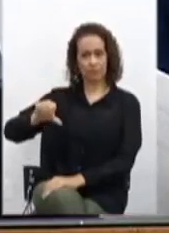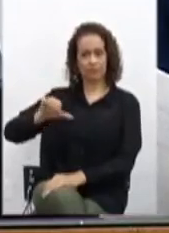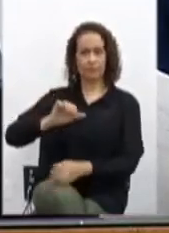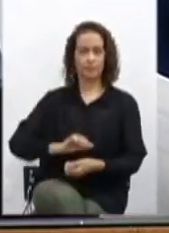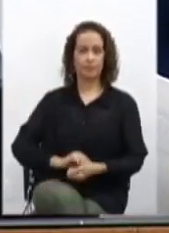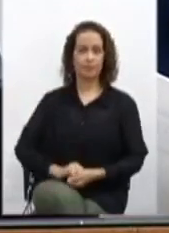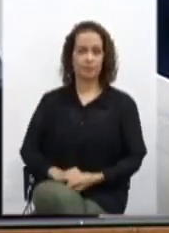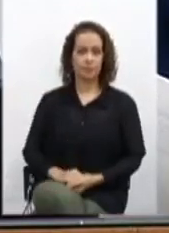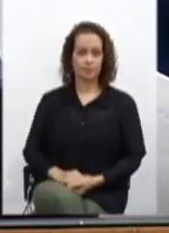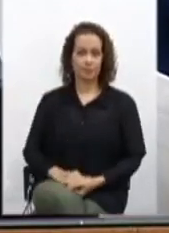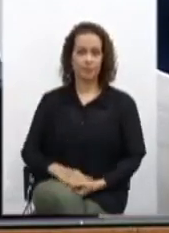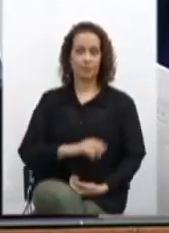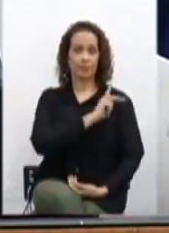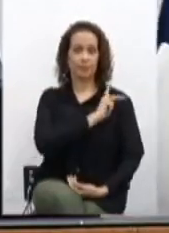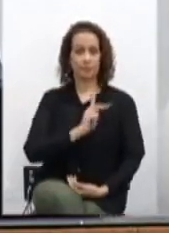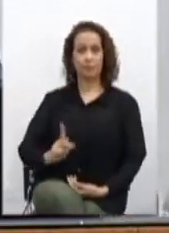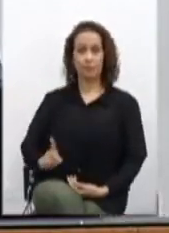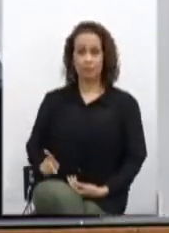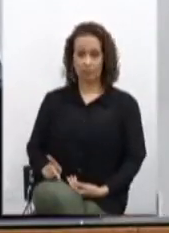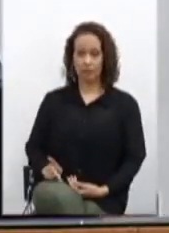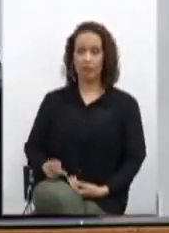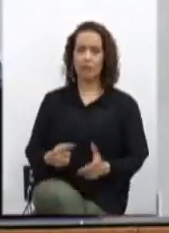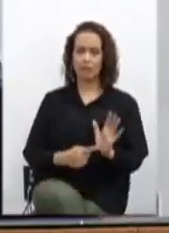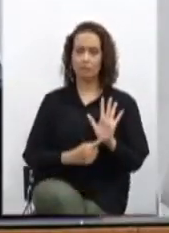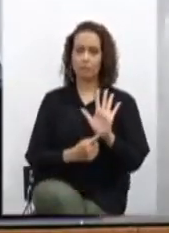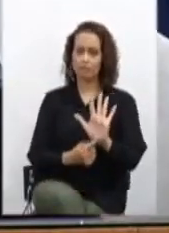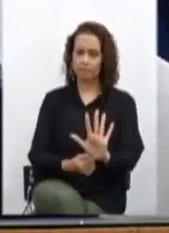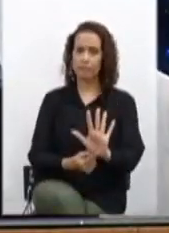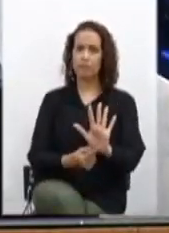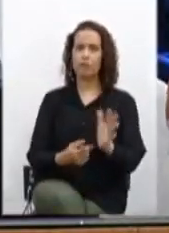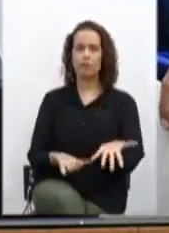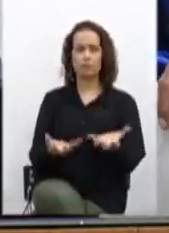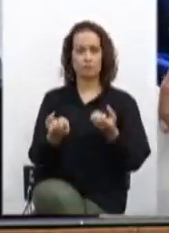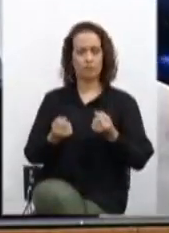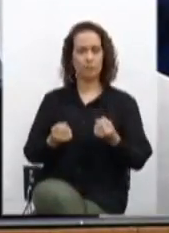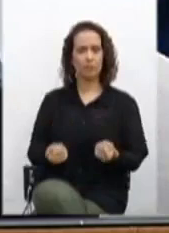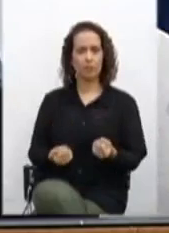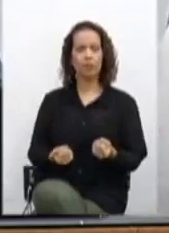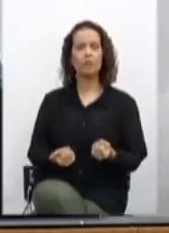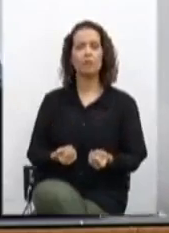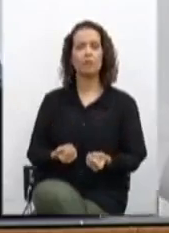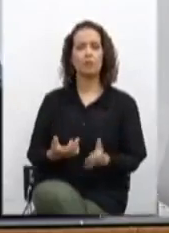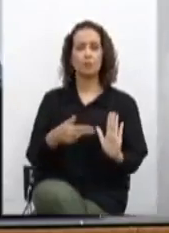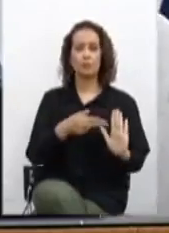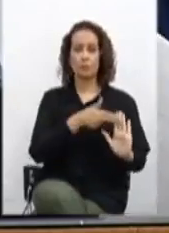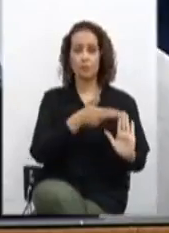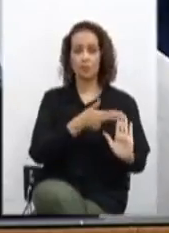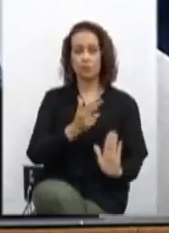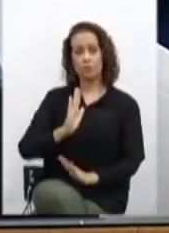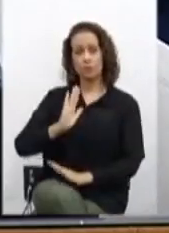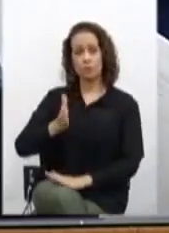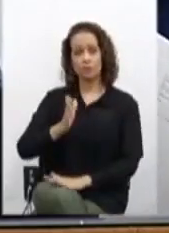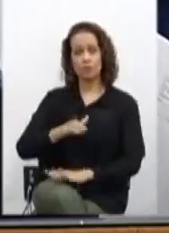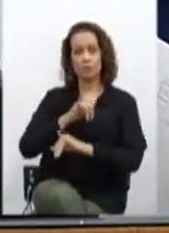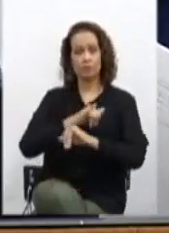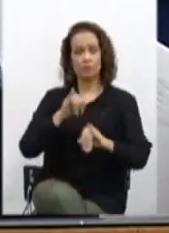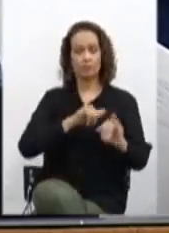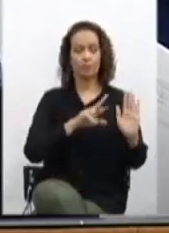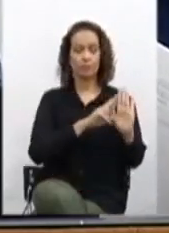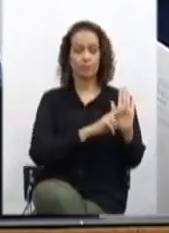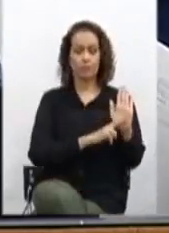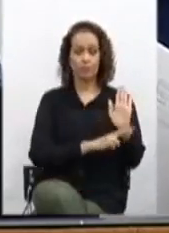A presidência acusa o recebimento de proposições para quais foram designados os seguintes relatores.